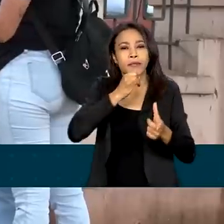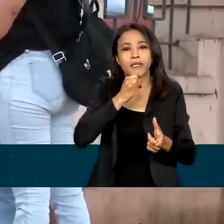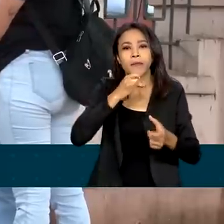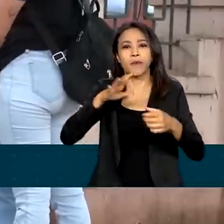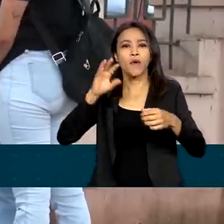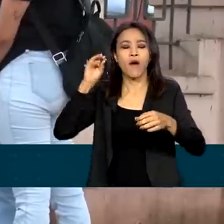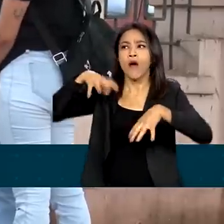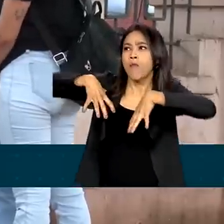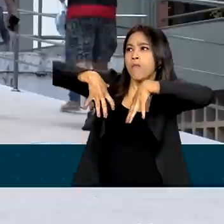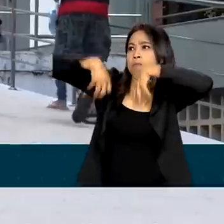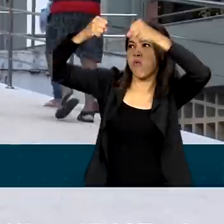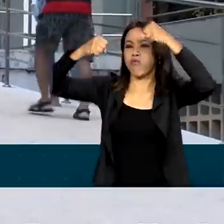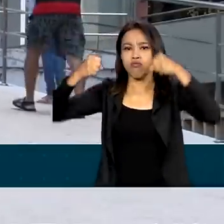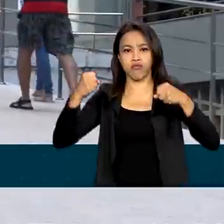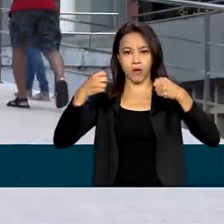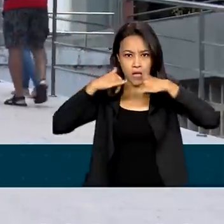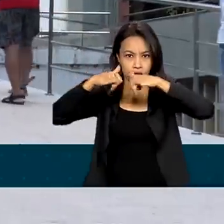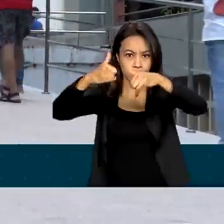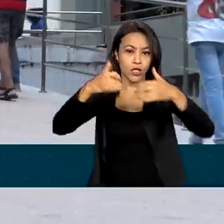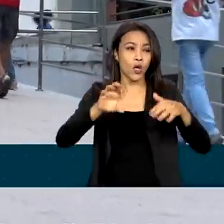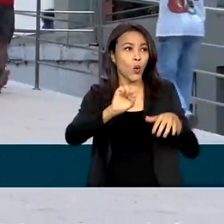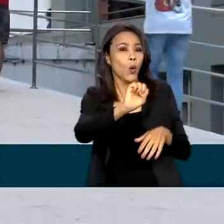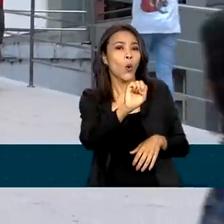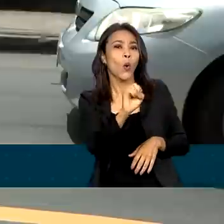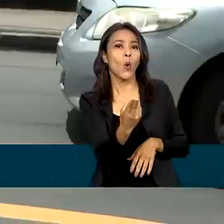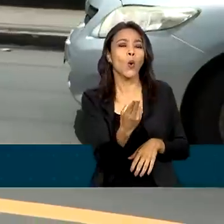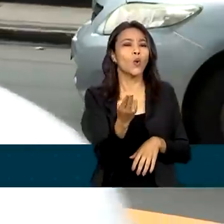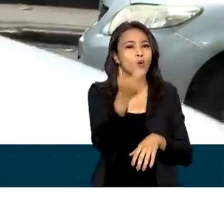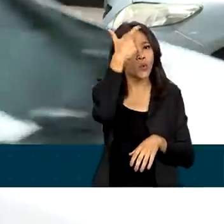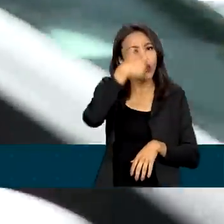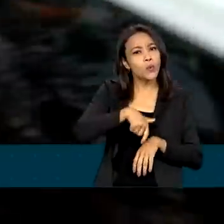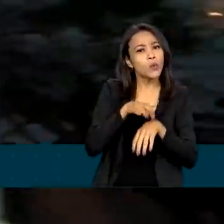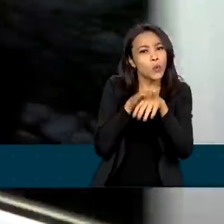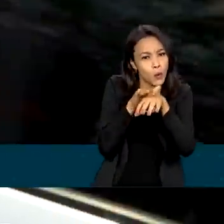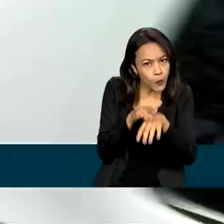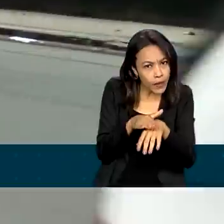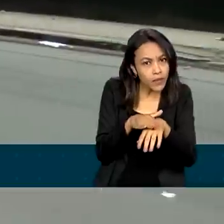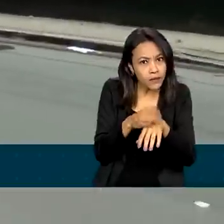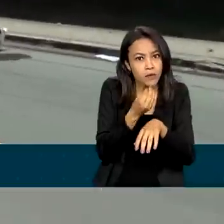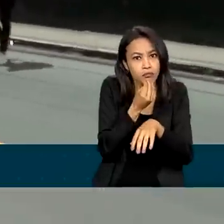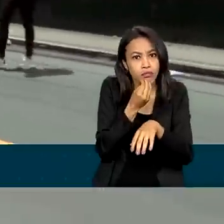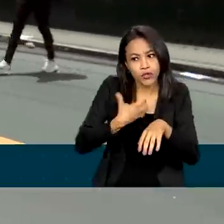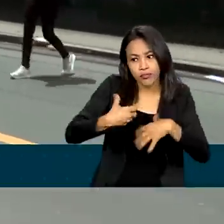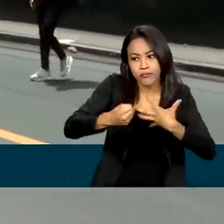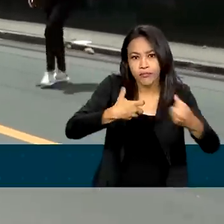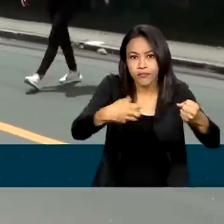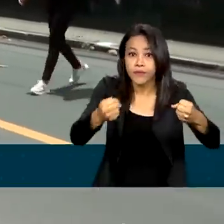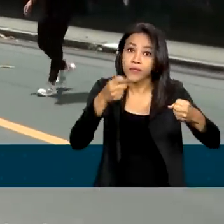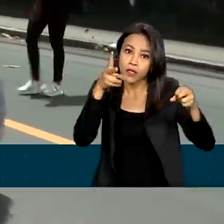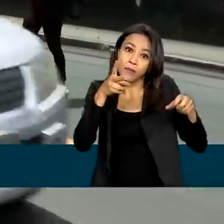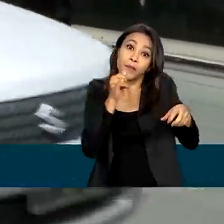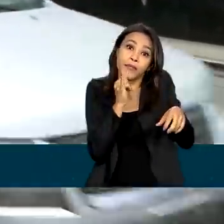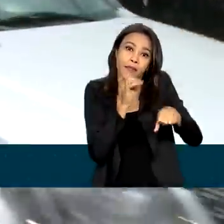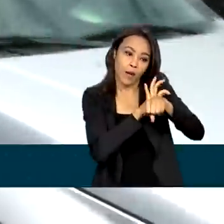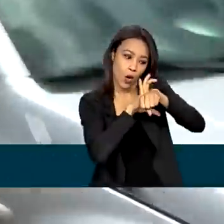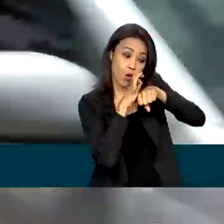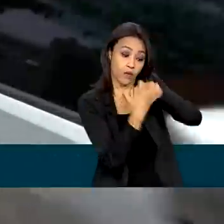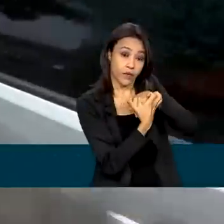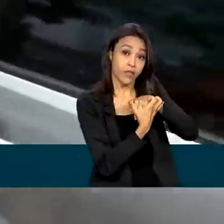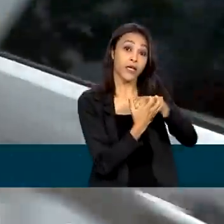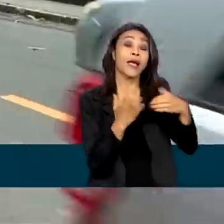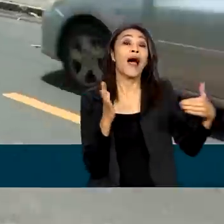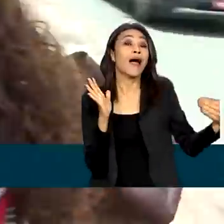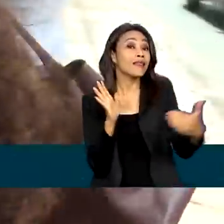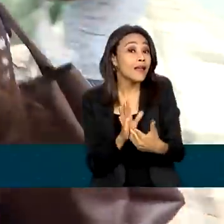falta de energia no local de prova ou porque estavam com alguma doença infectocontagiosa, como a Covid-19, têm